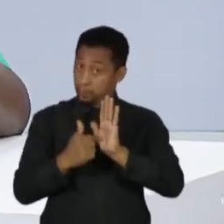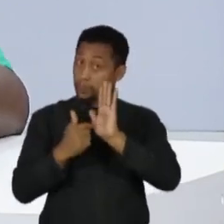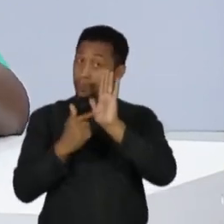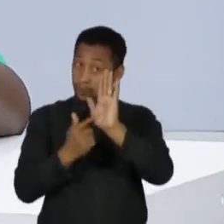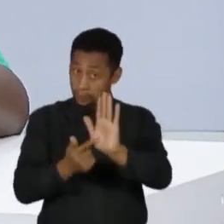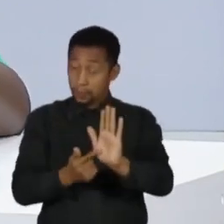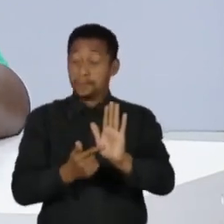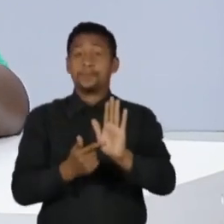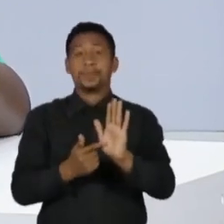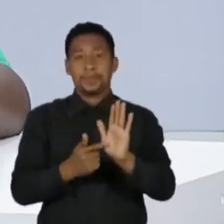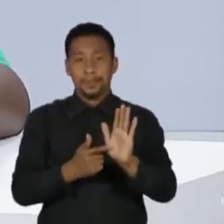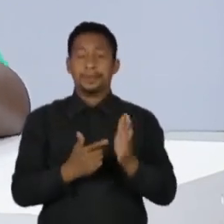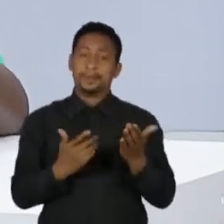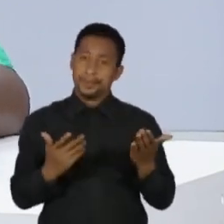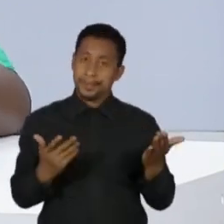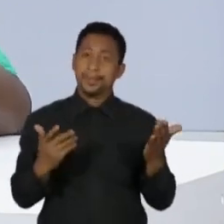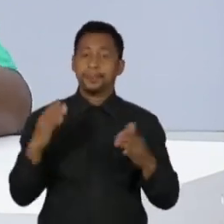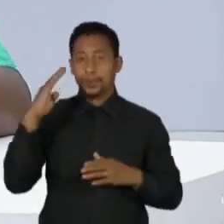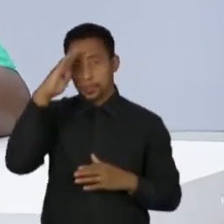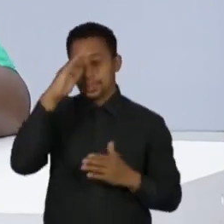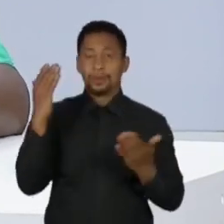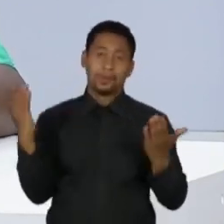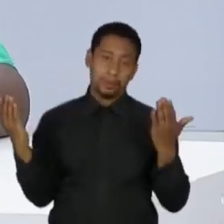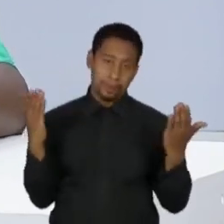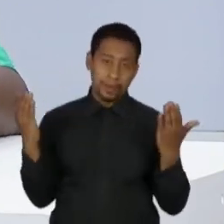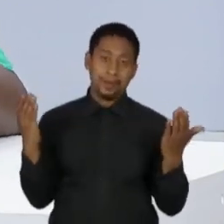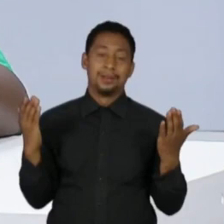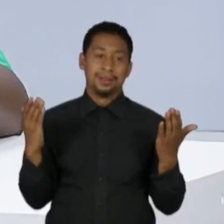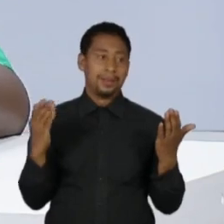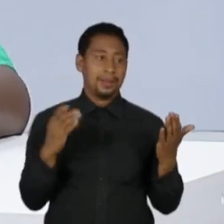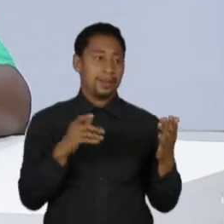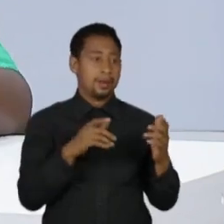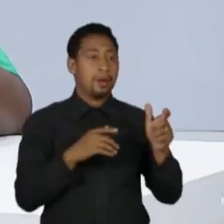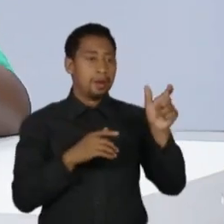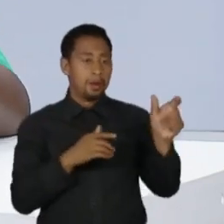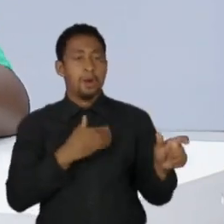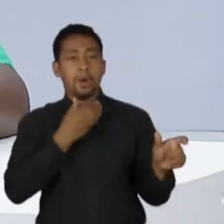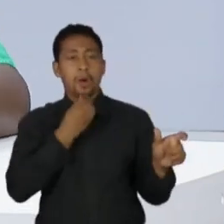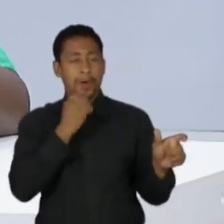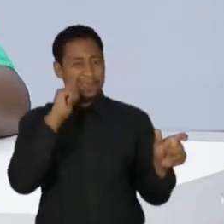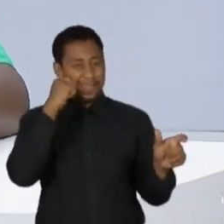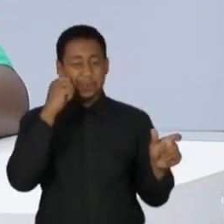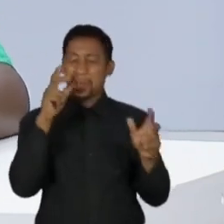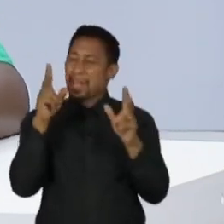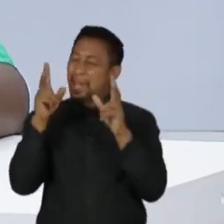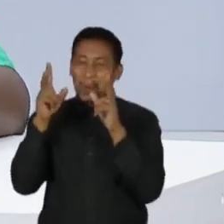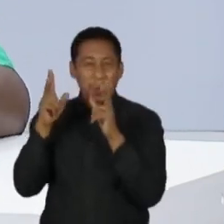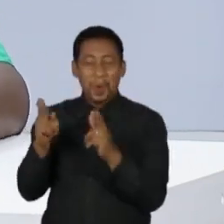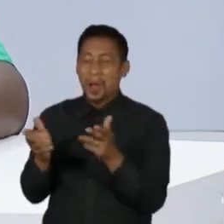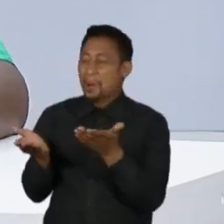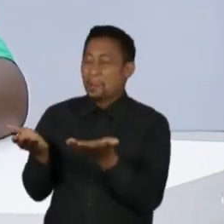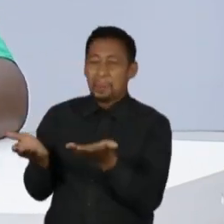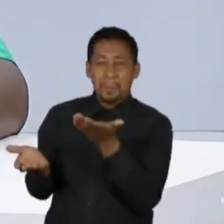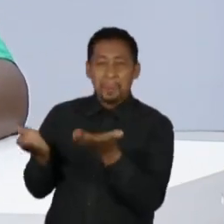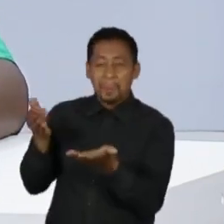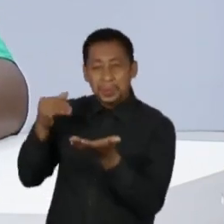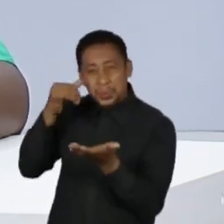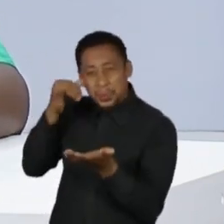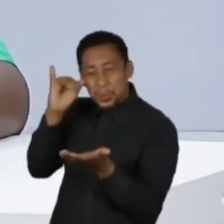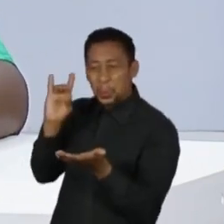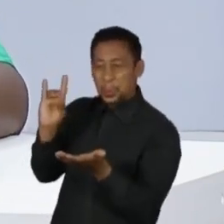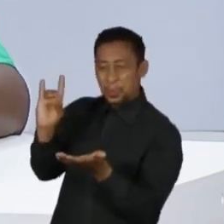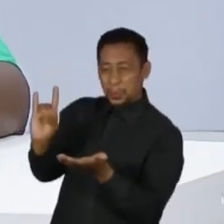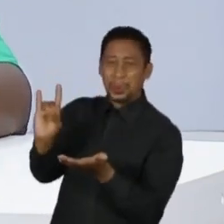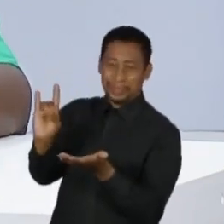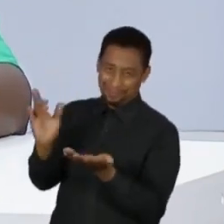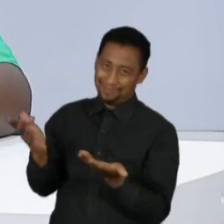onde ele compara o peso de um homem negro, a arroba de um gado. Então, eu estou trazendo aqui todo esse cenário porque eu queria um pouco a sua visão sobre